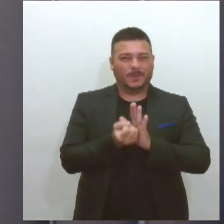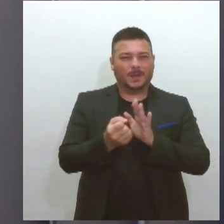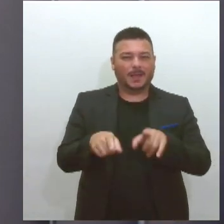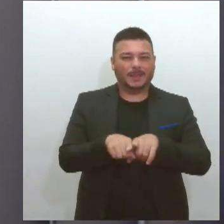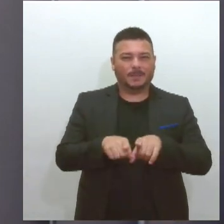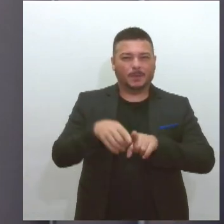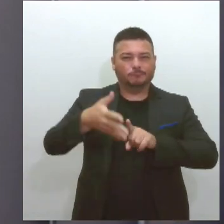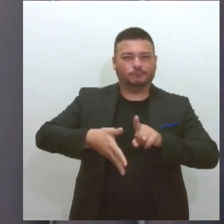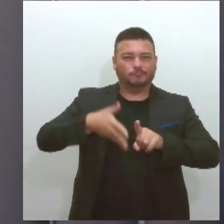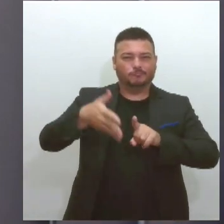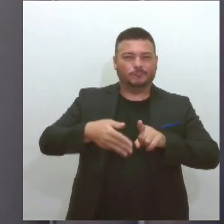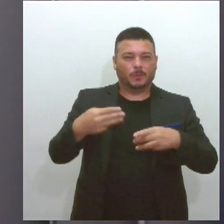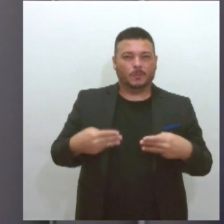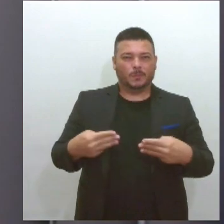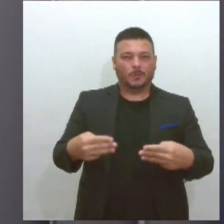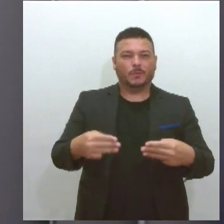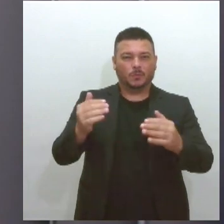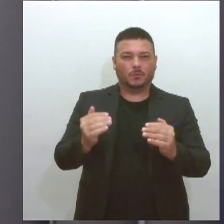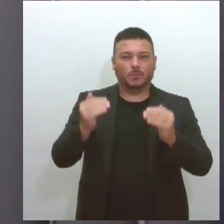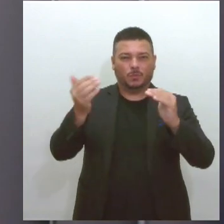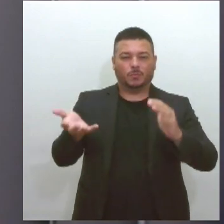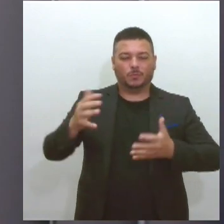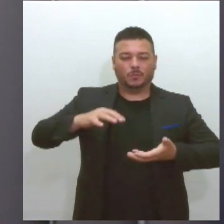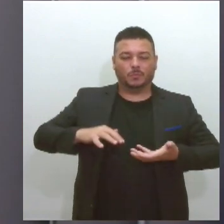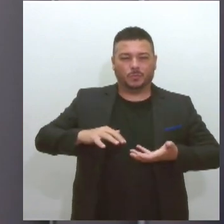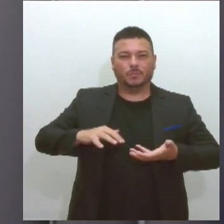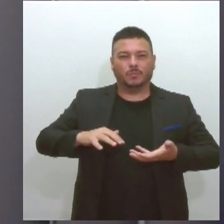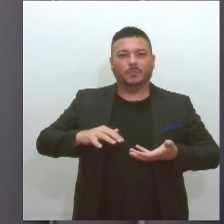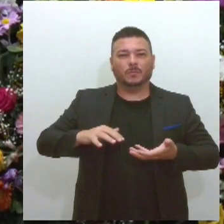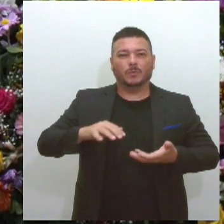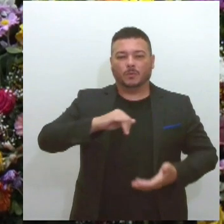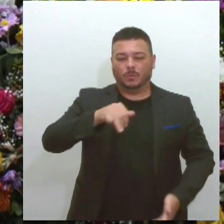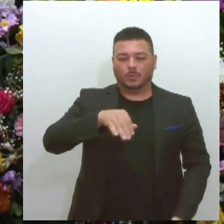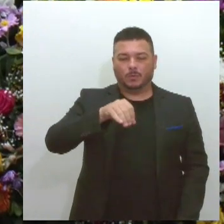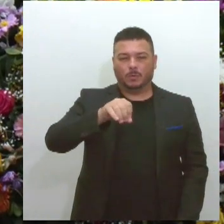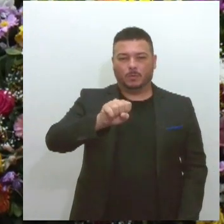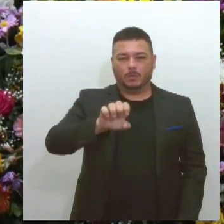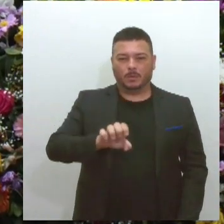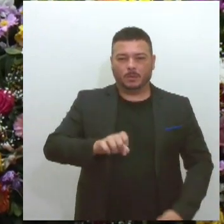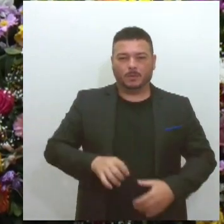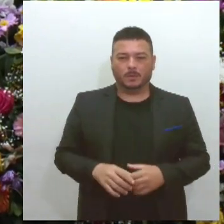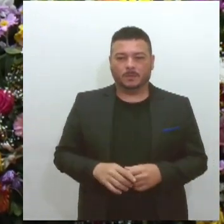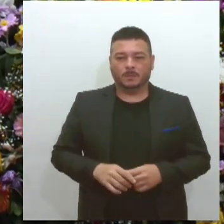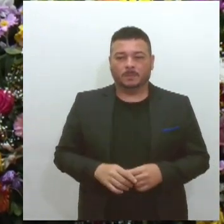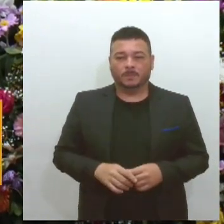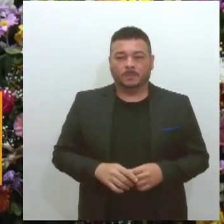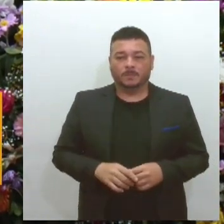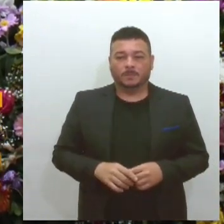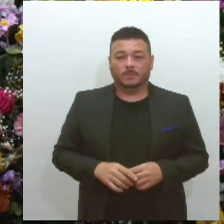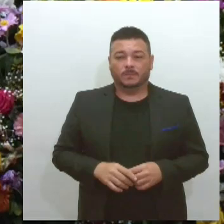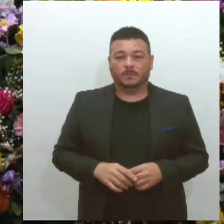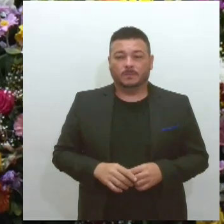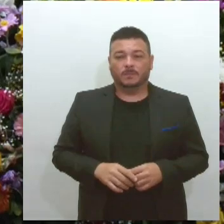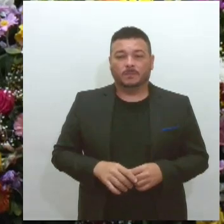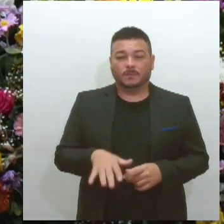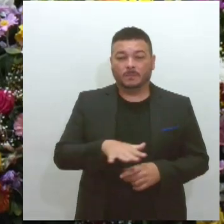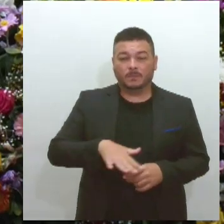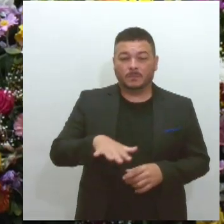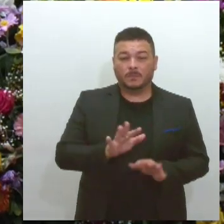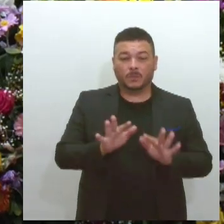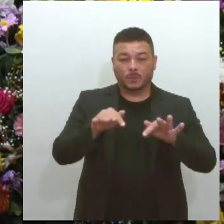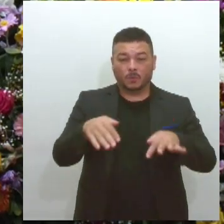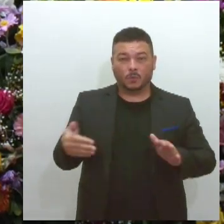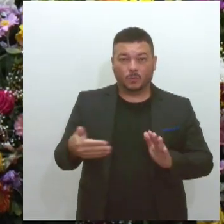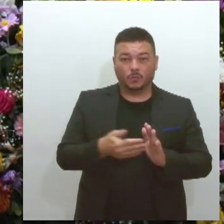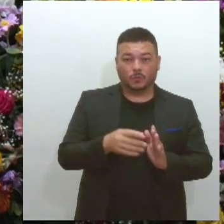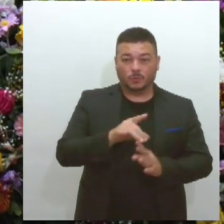ministro do Superior Tribunal Militar, José Barroso Filho. Acompanhe. A mesa do último dia do evento foi presidida